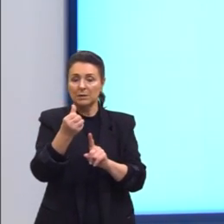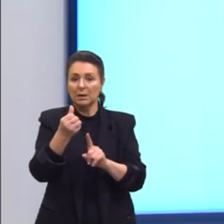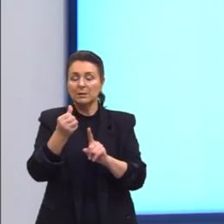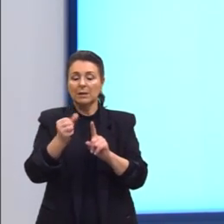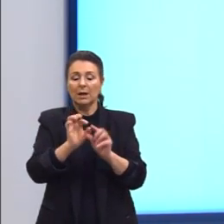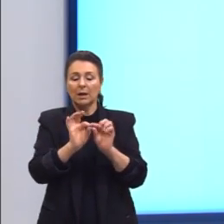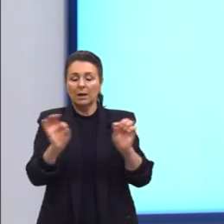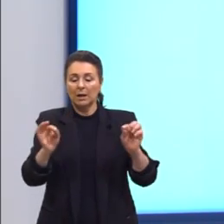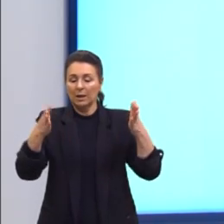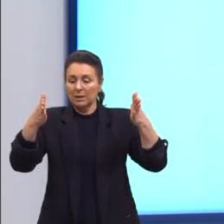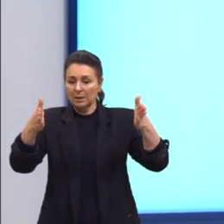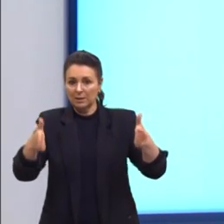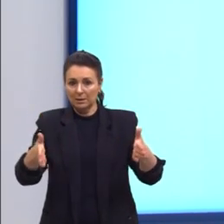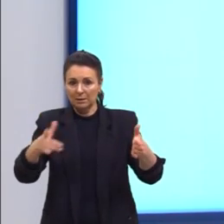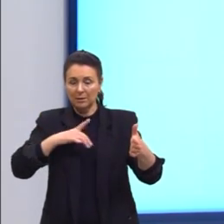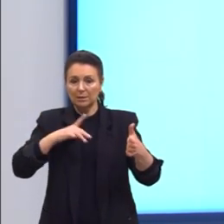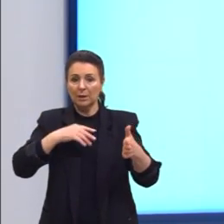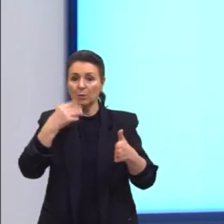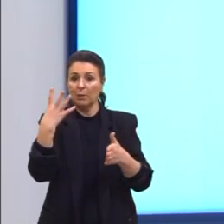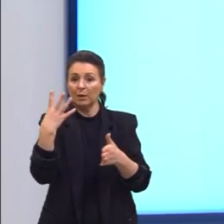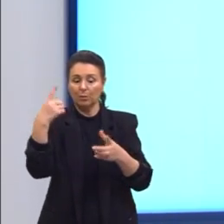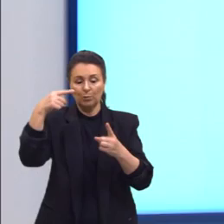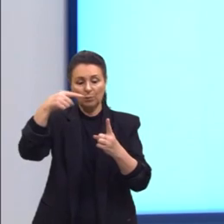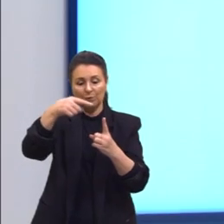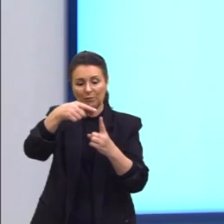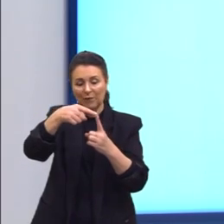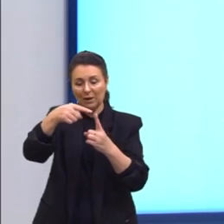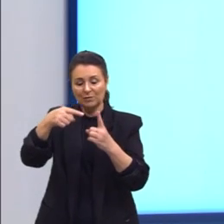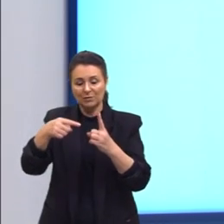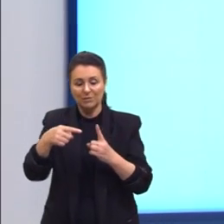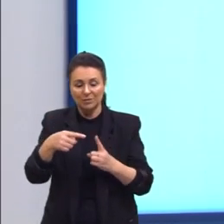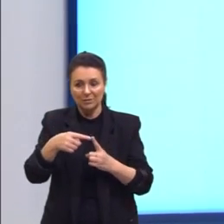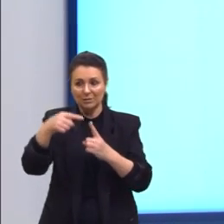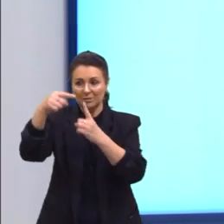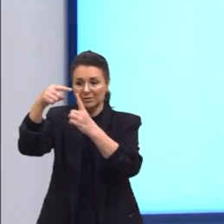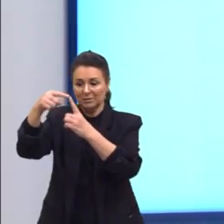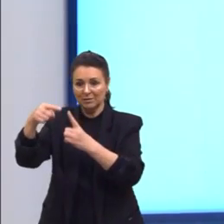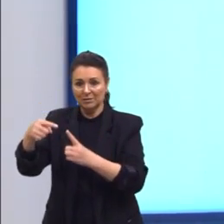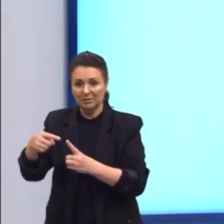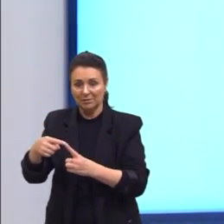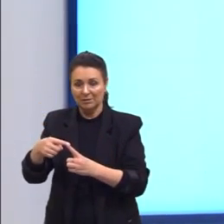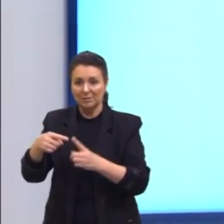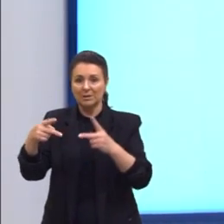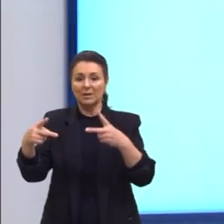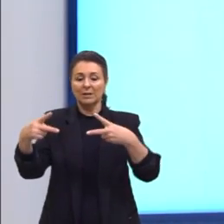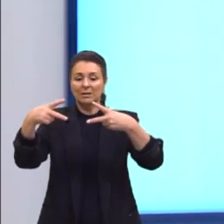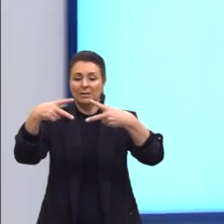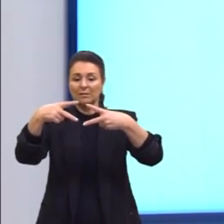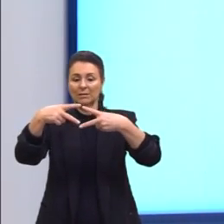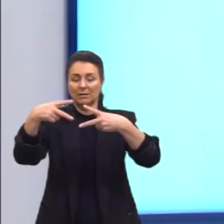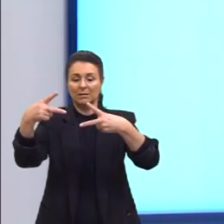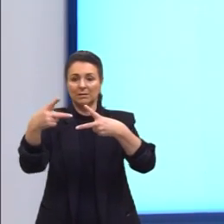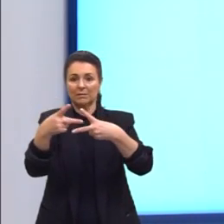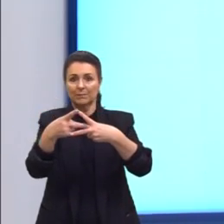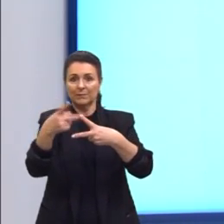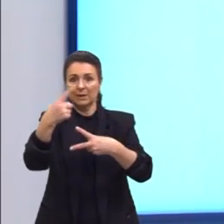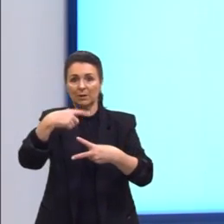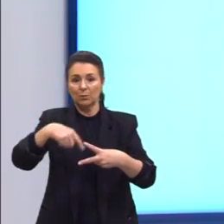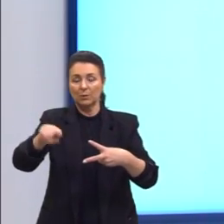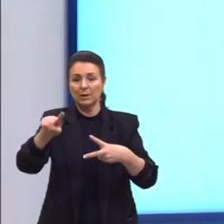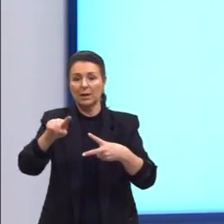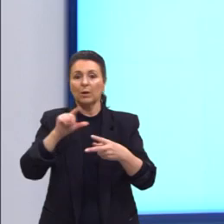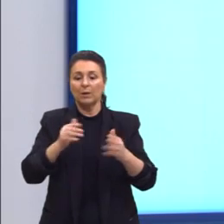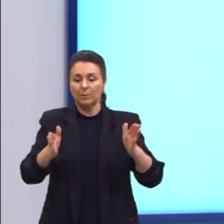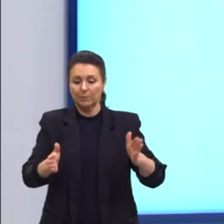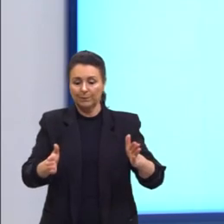quatro vértices. Esse, então, é o nosso tetraedro. A próxima figura é o cubo.